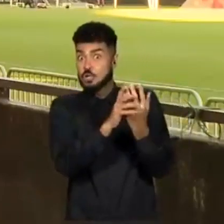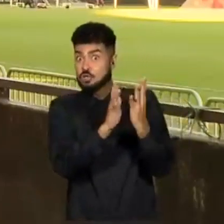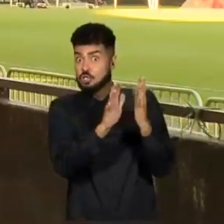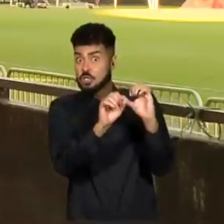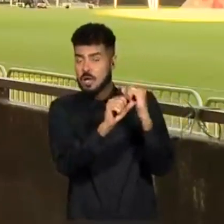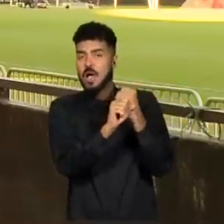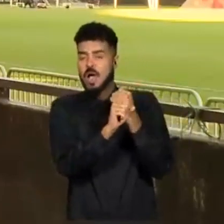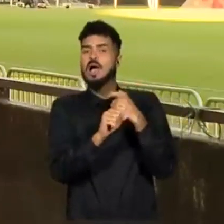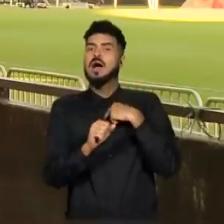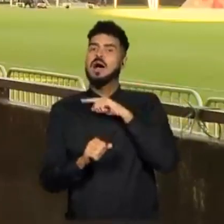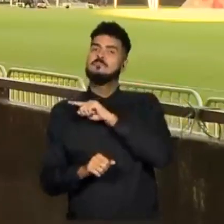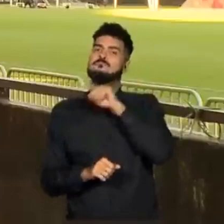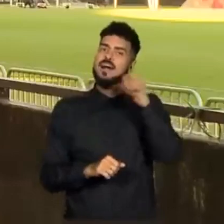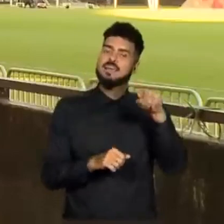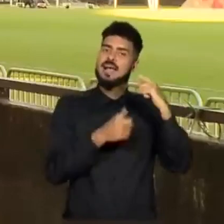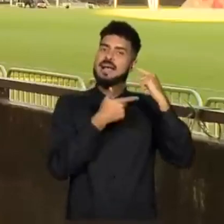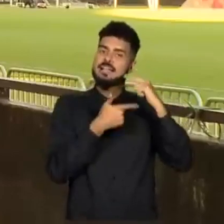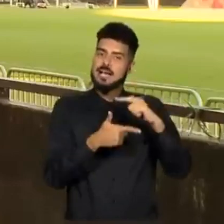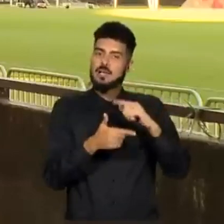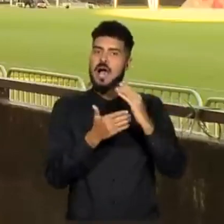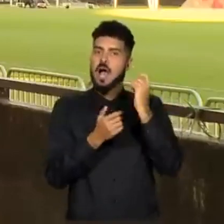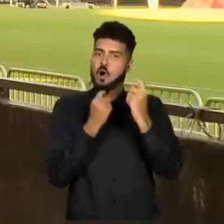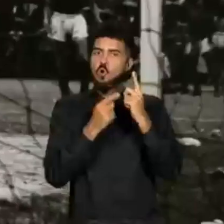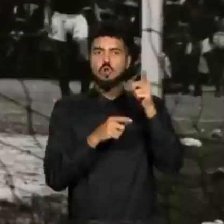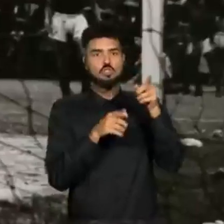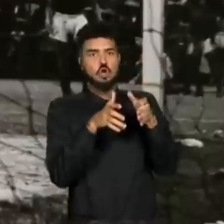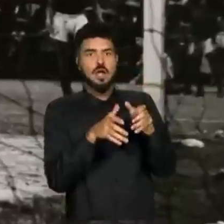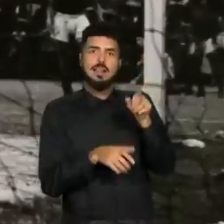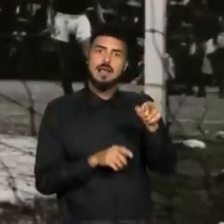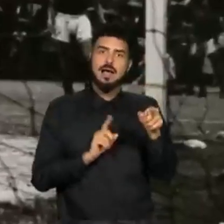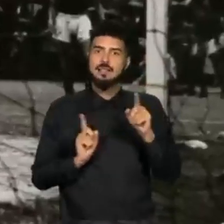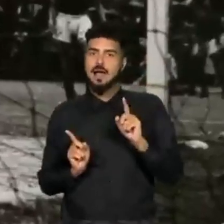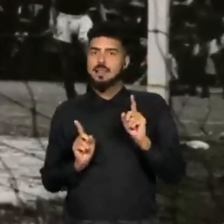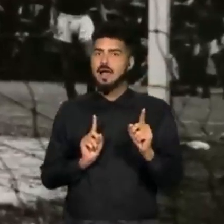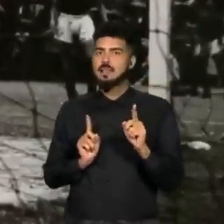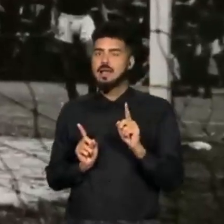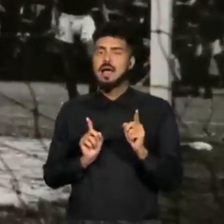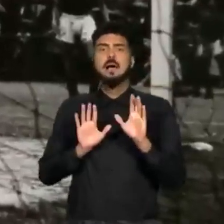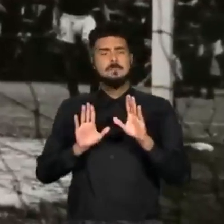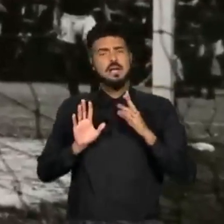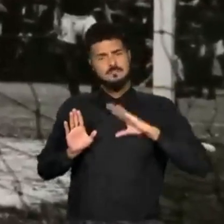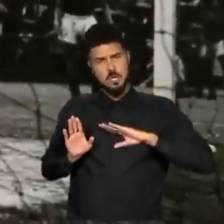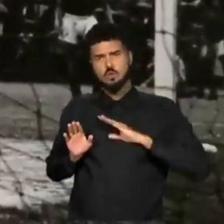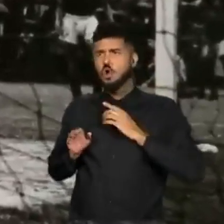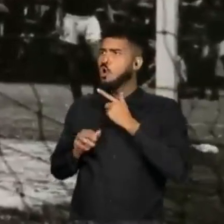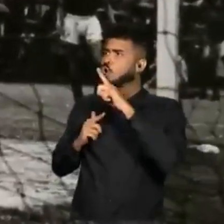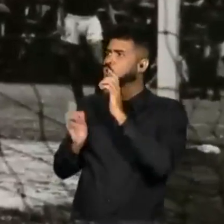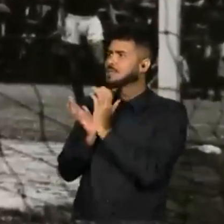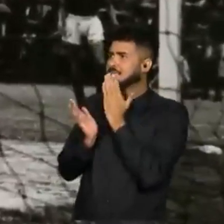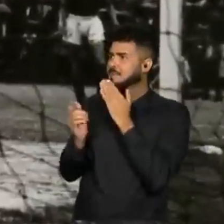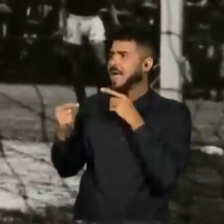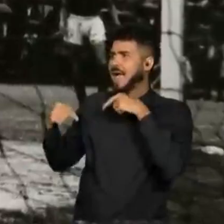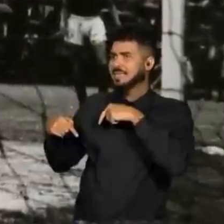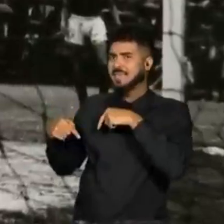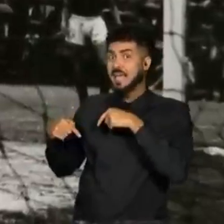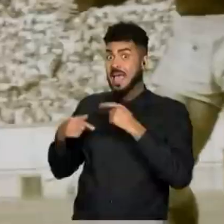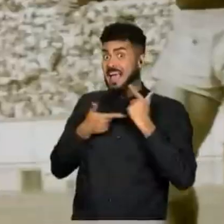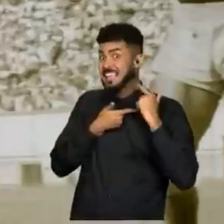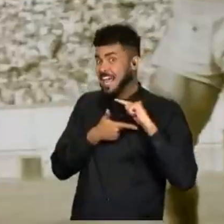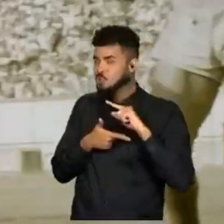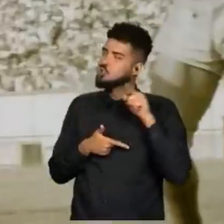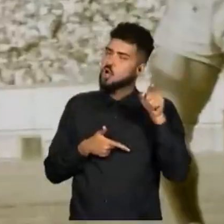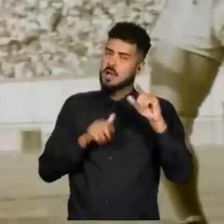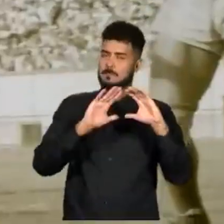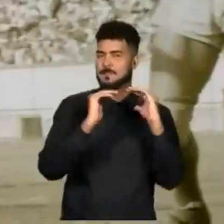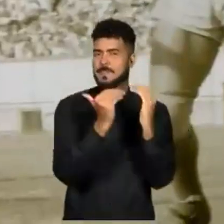até a 40 mil pessoas. Uma medida simples, rápida, prática, e que não vai precisar demolir o estádio completo, e